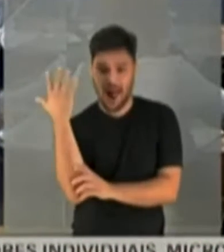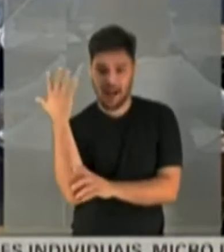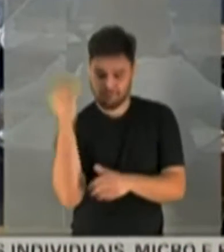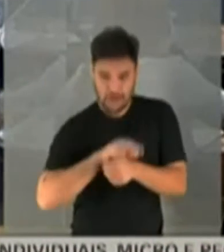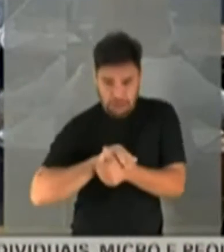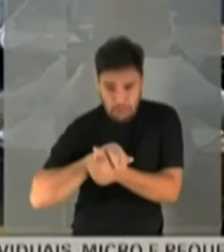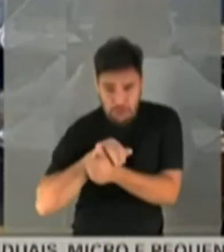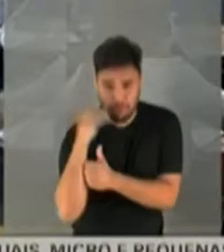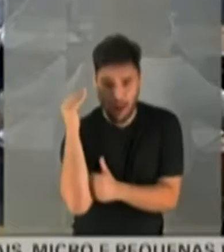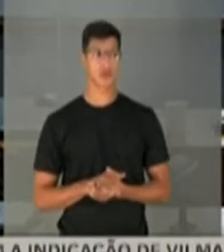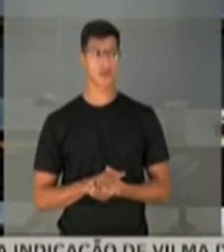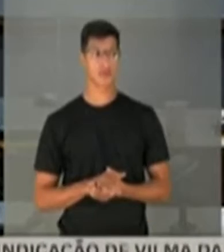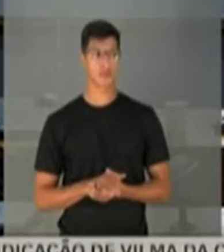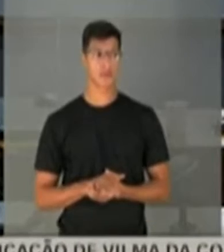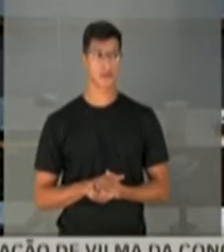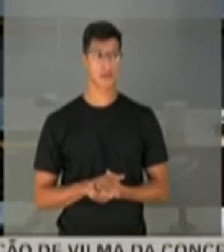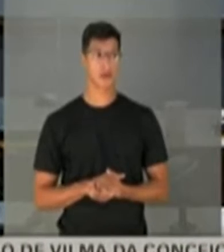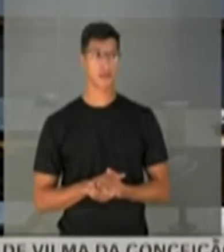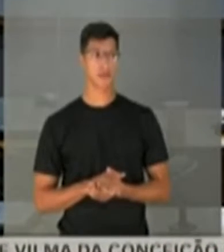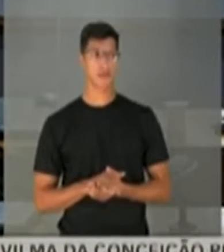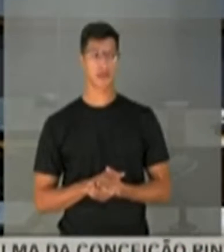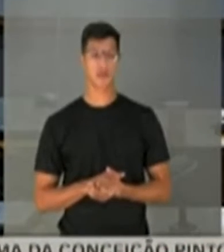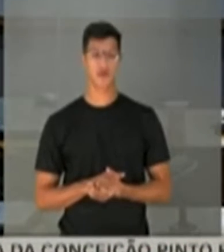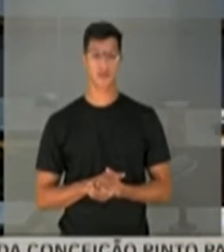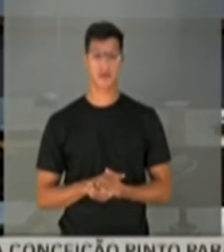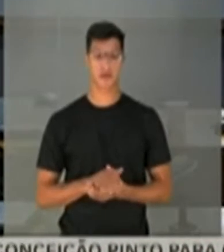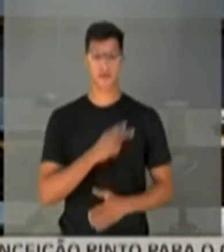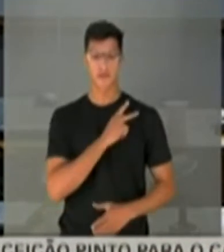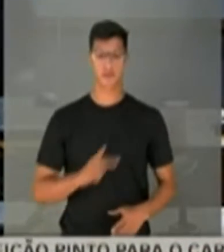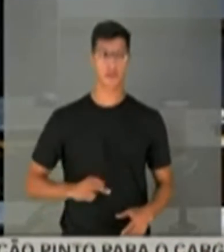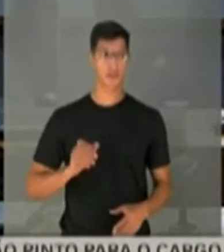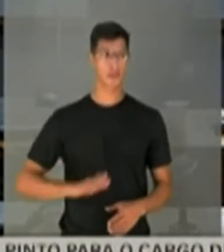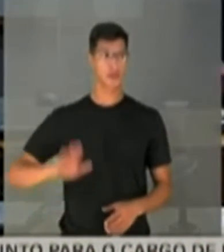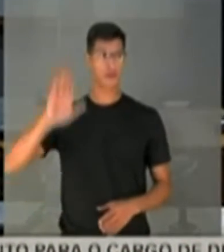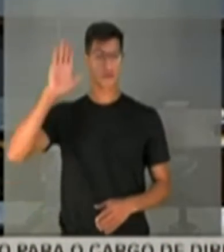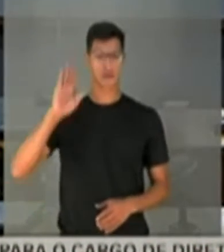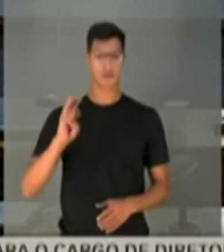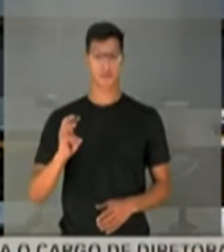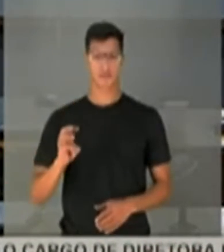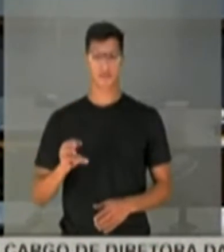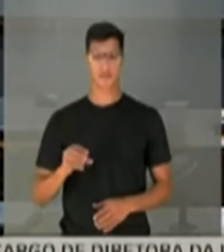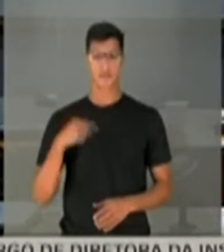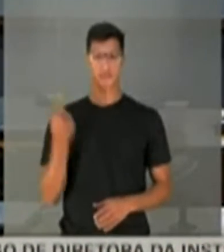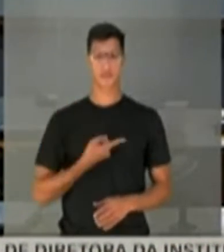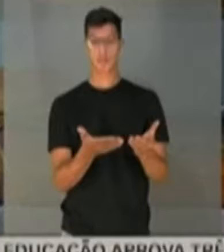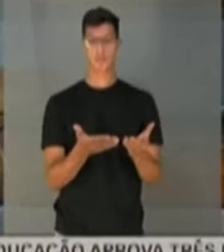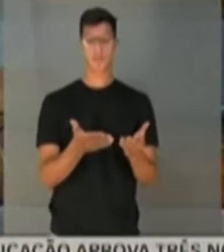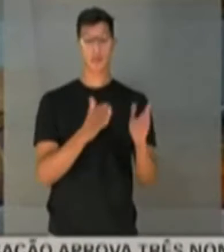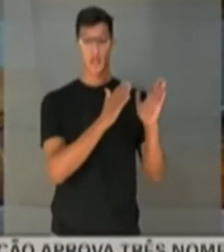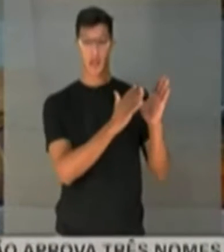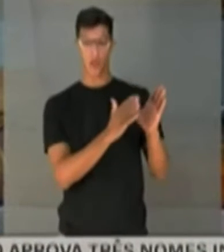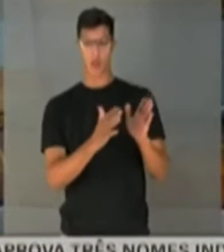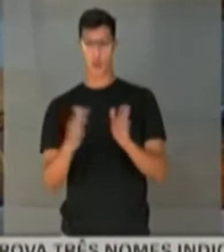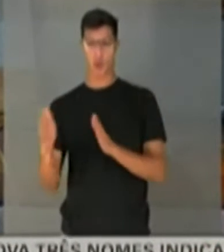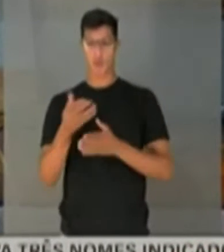uma pessoa vai receber mais do que uma questão de ordem, fazer um testemunho do trabalho de